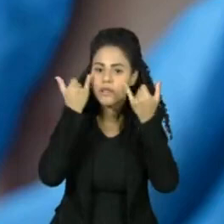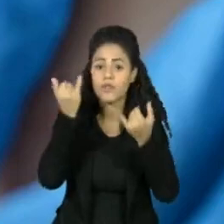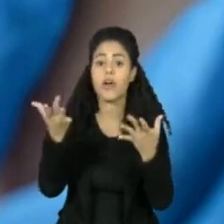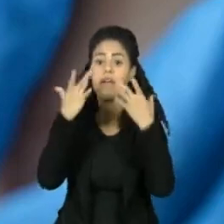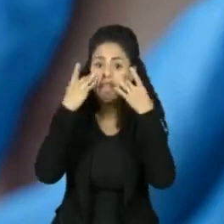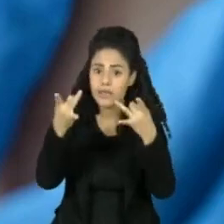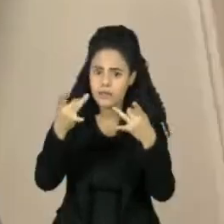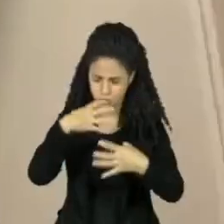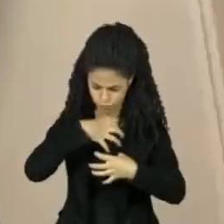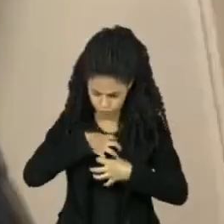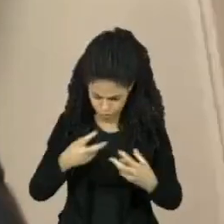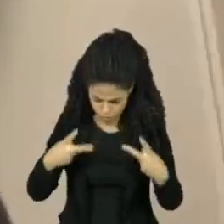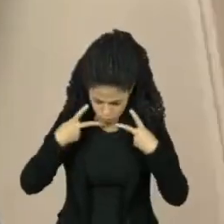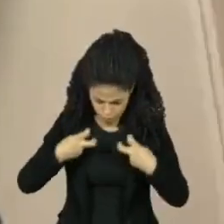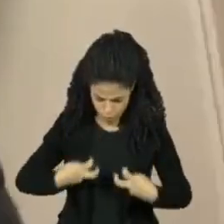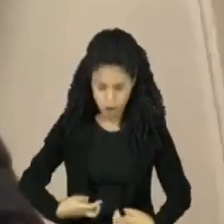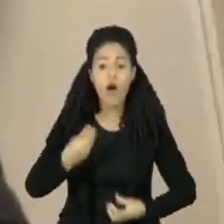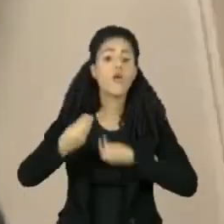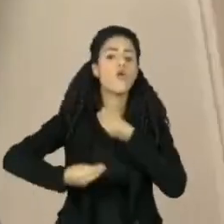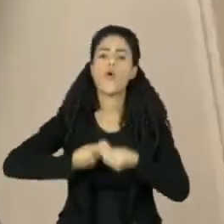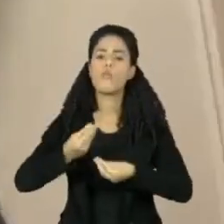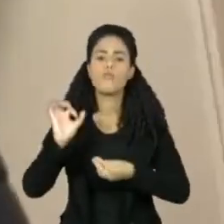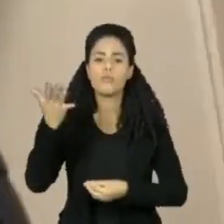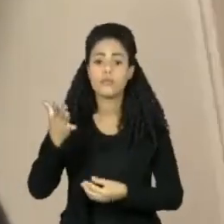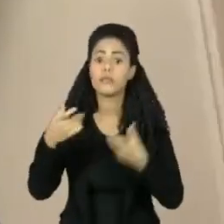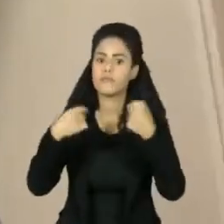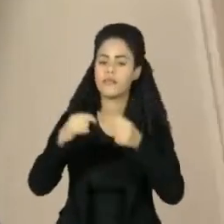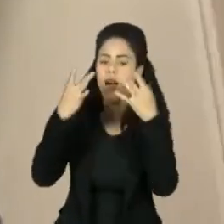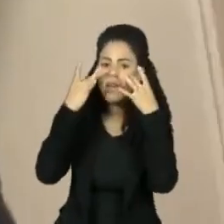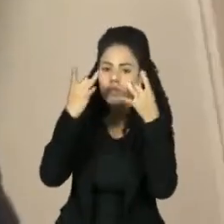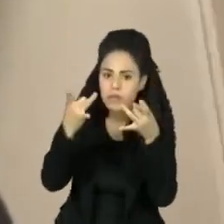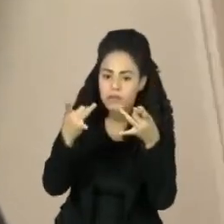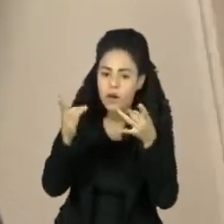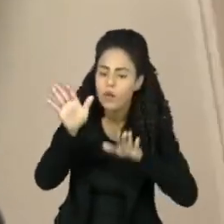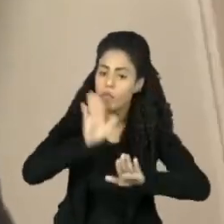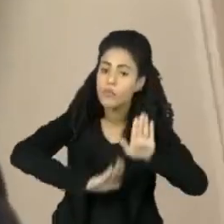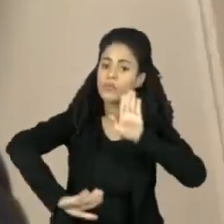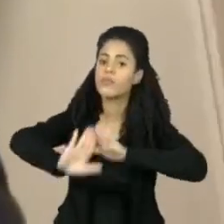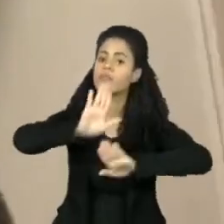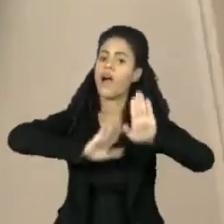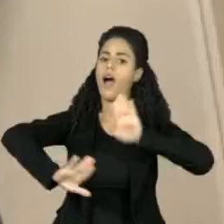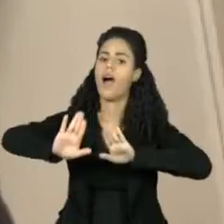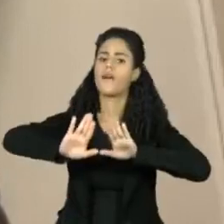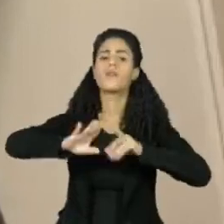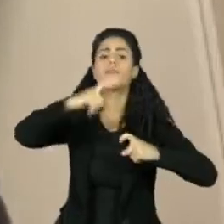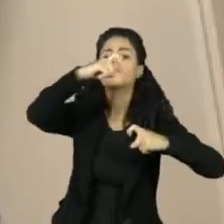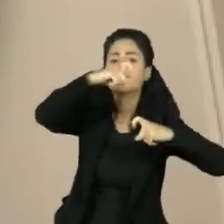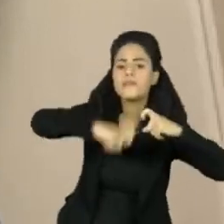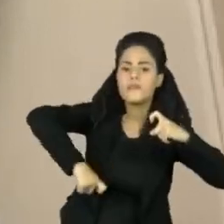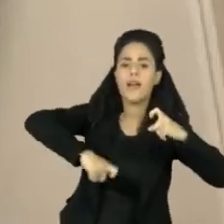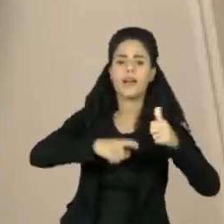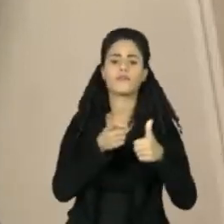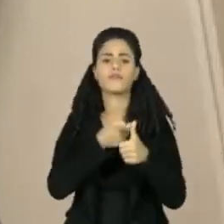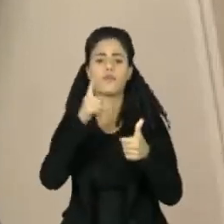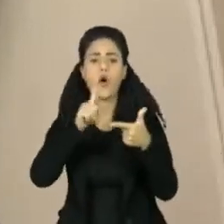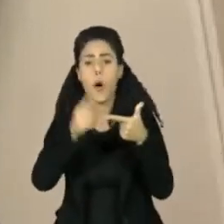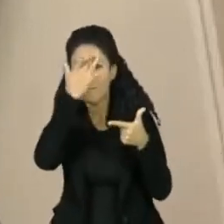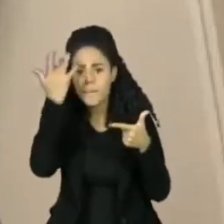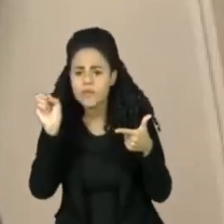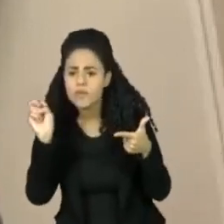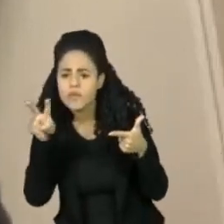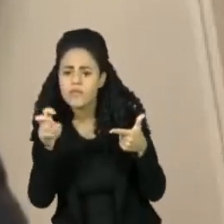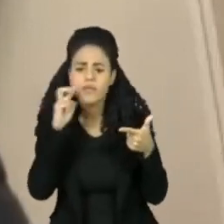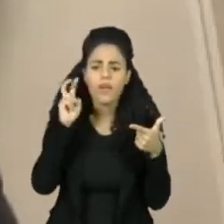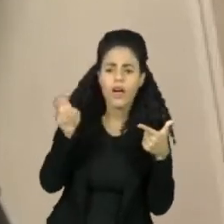atenção aos sintomas. As estratégias são você tomar cuidado, especialmente atividade sexual, contato com pessoas que estão com sintomas dessa